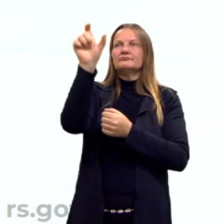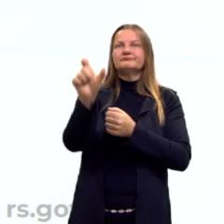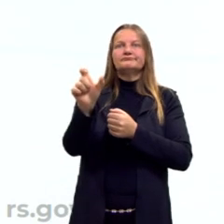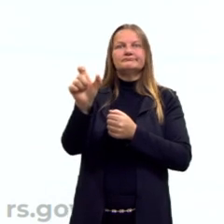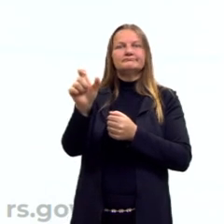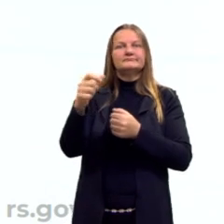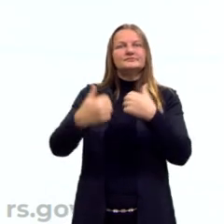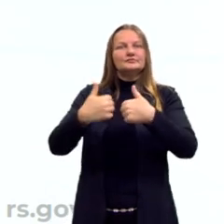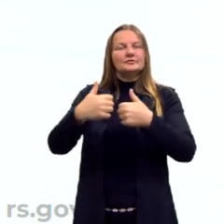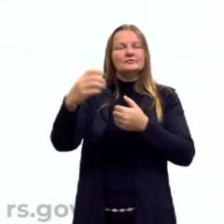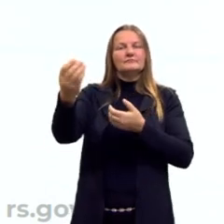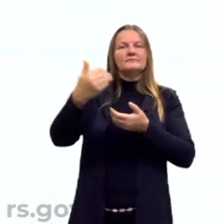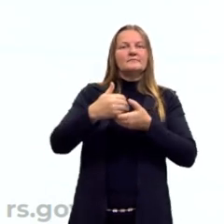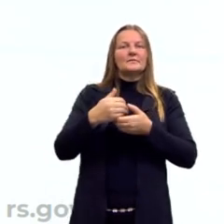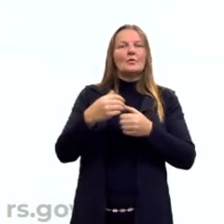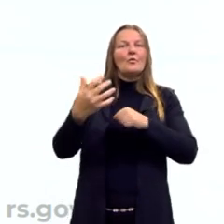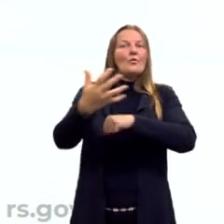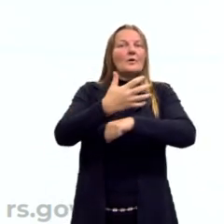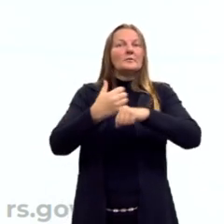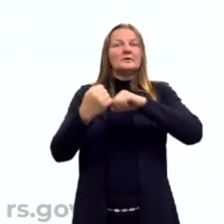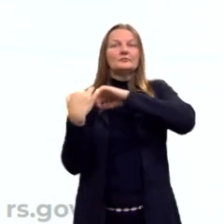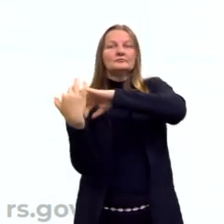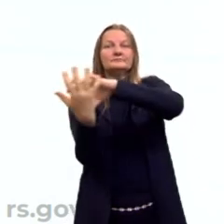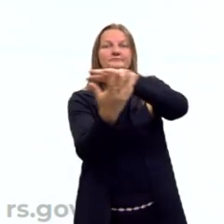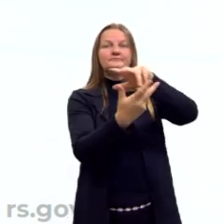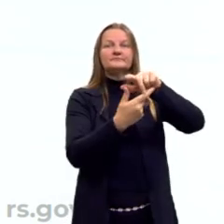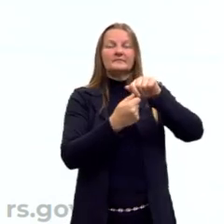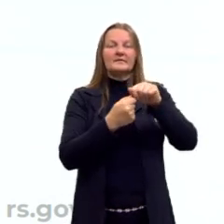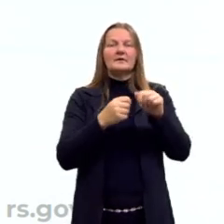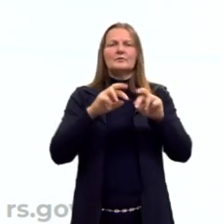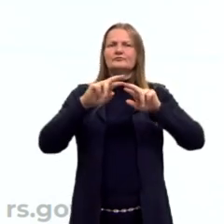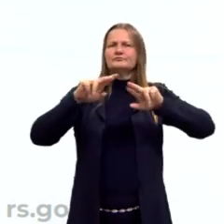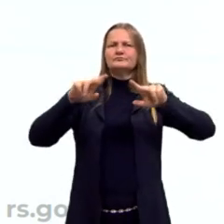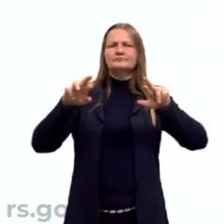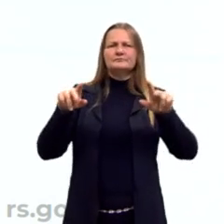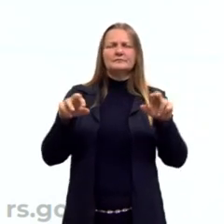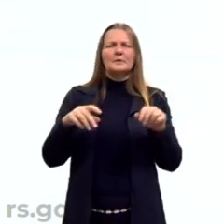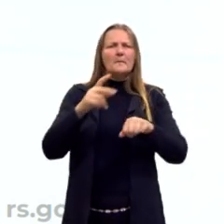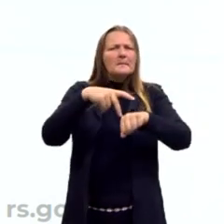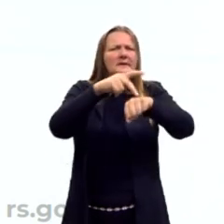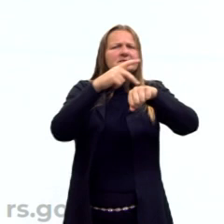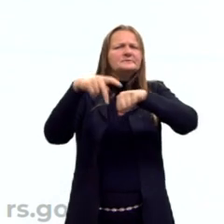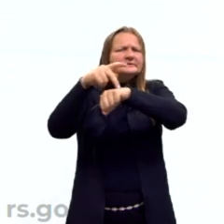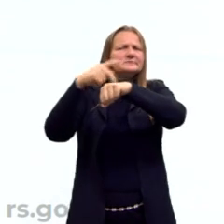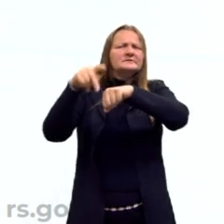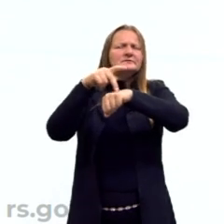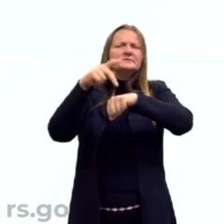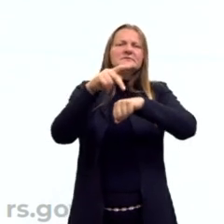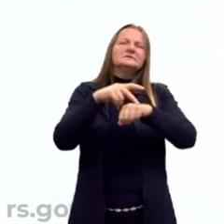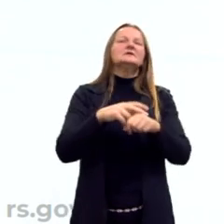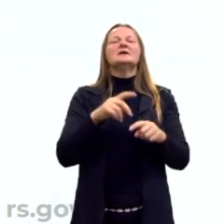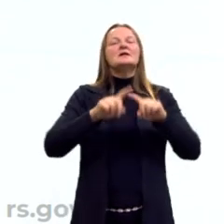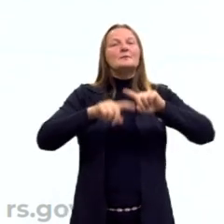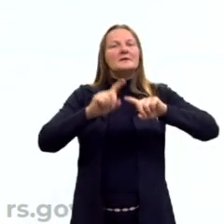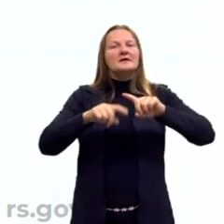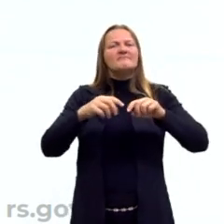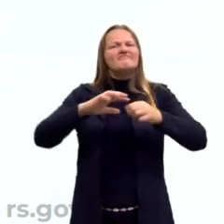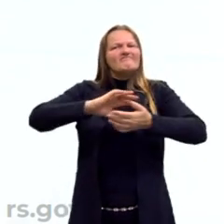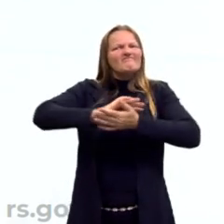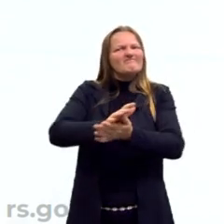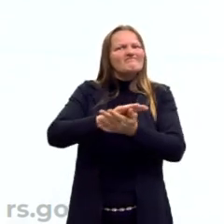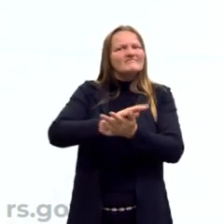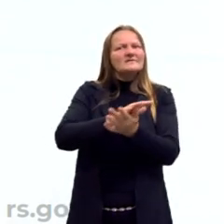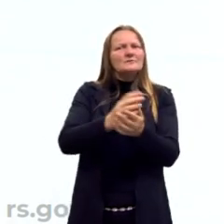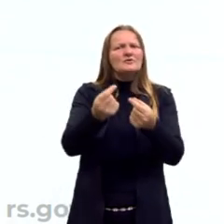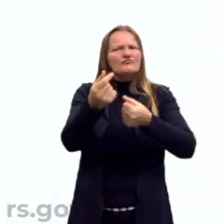ou de um campeonato internacional, muitos acompanham a Liga dos Campeões, matérias envolvendo crimes relacionados